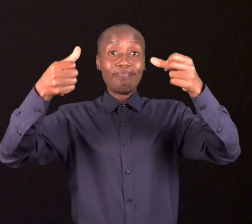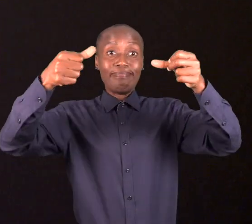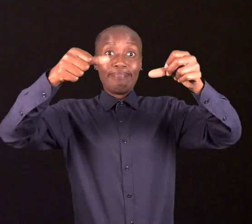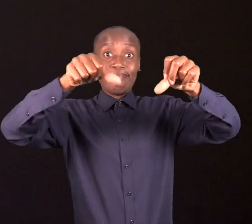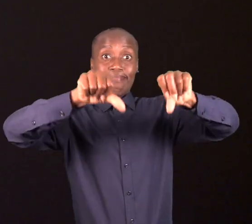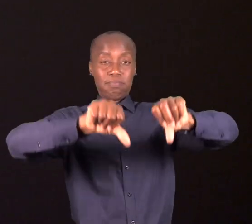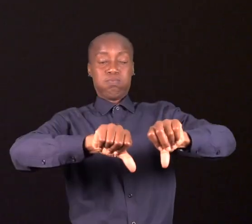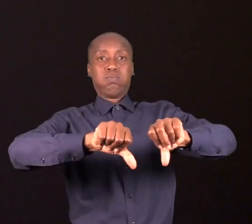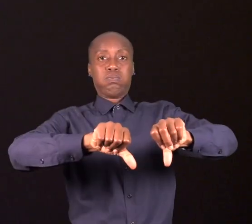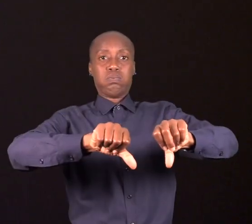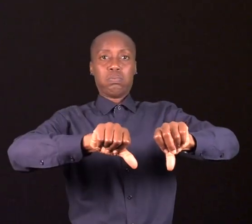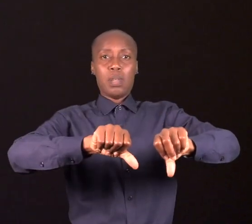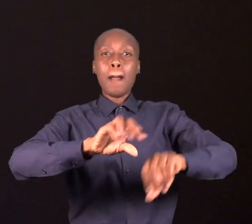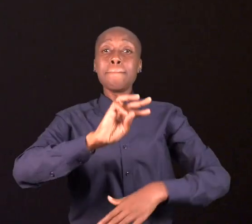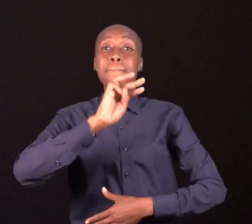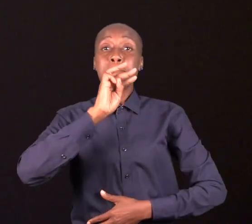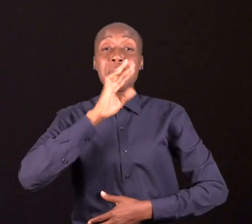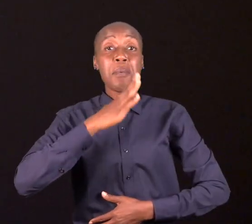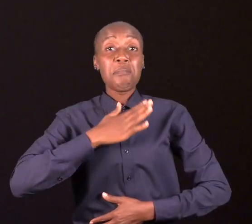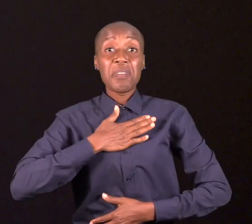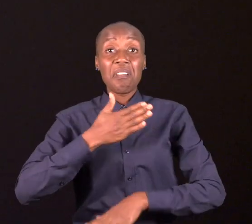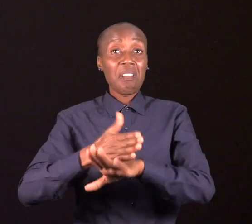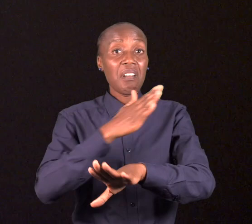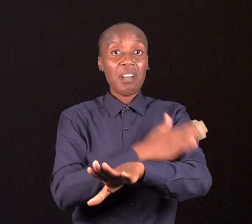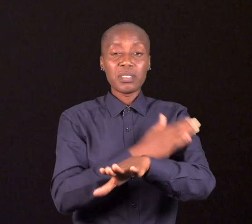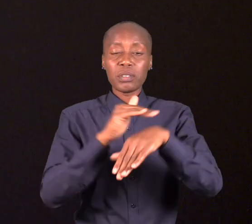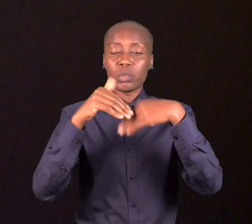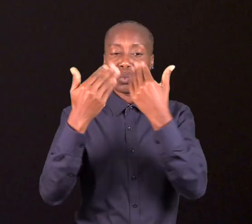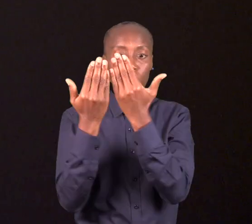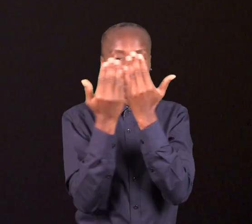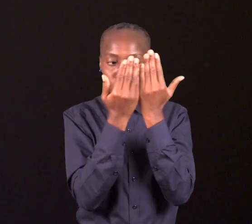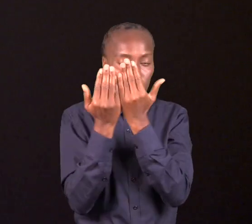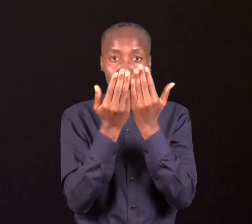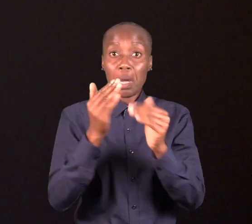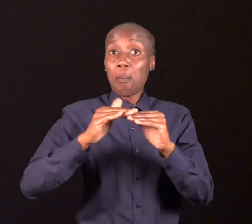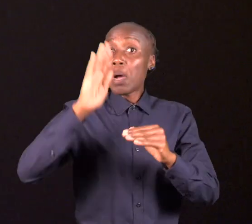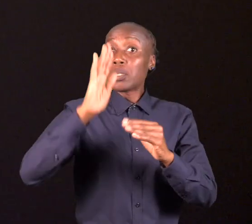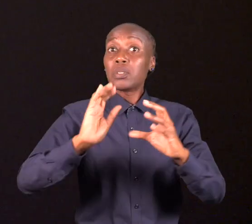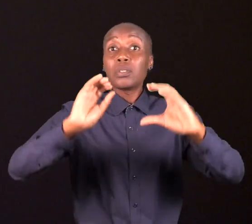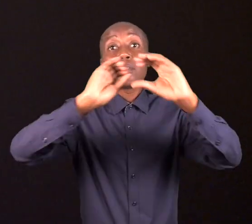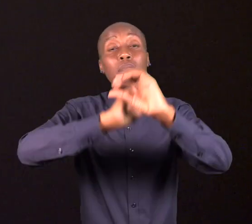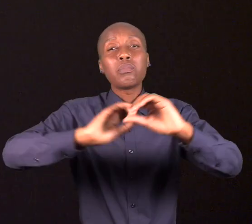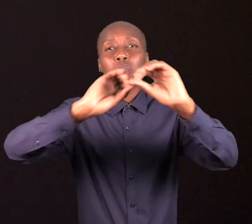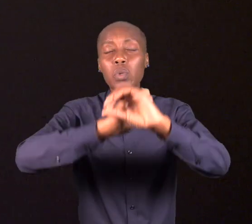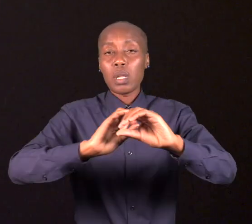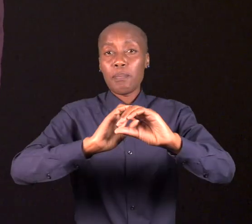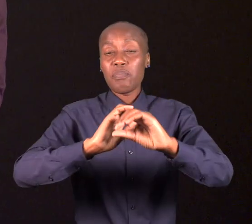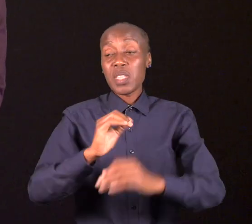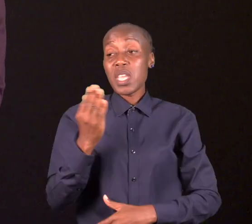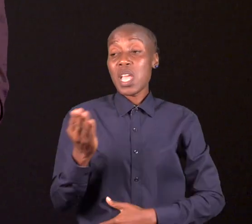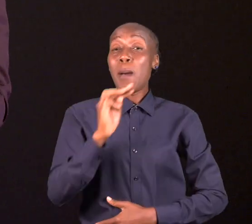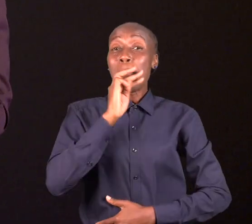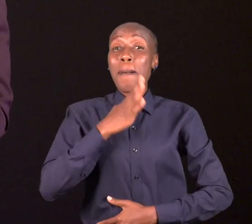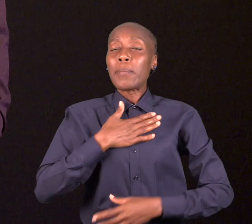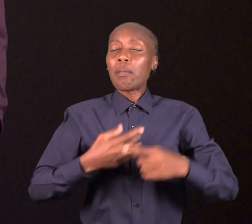Minha mãe era uma mulher com pouca escolaridade. Ela foi vítima de violência